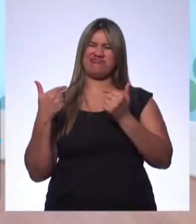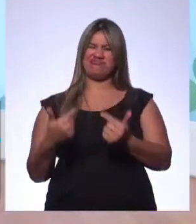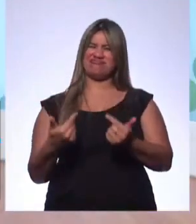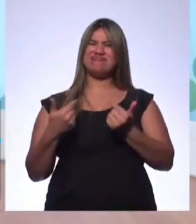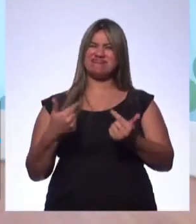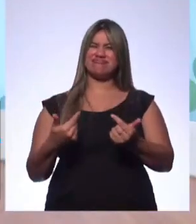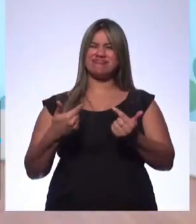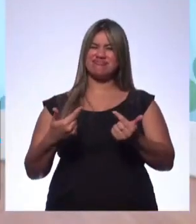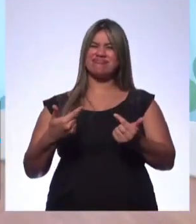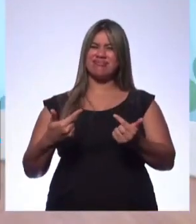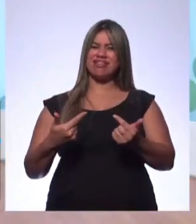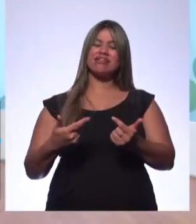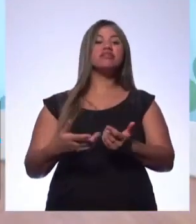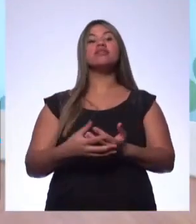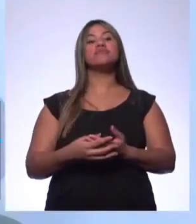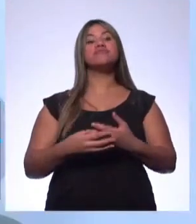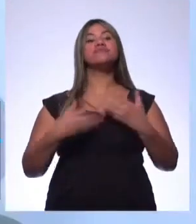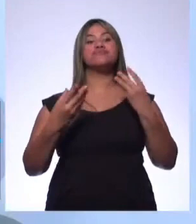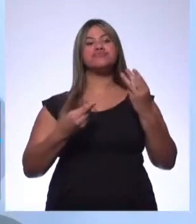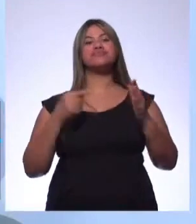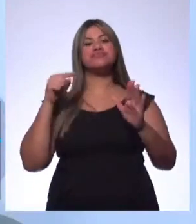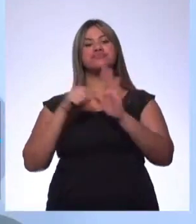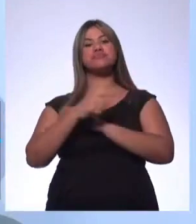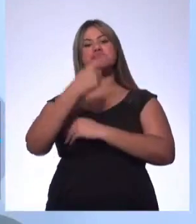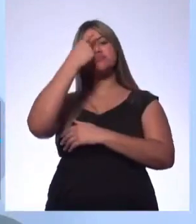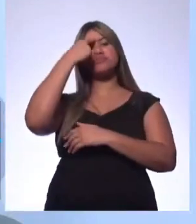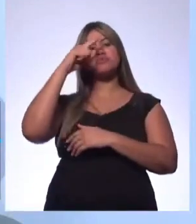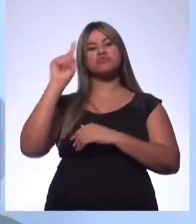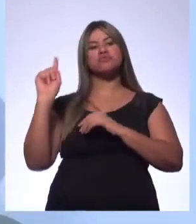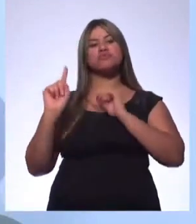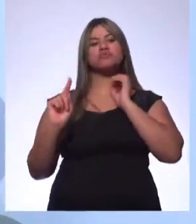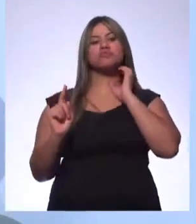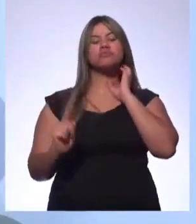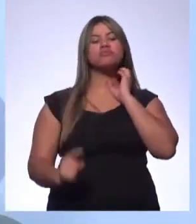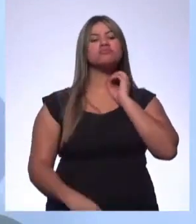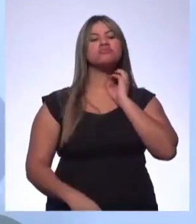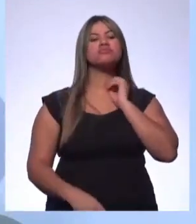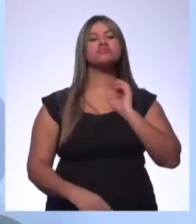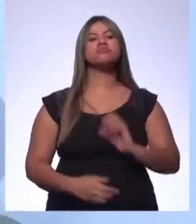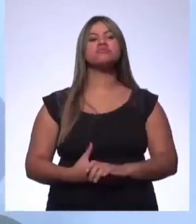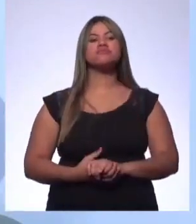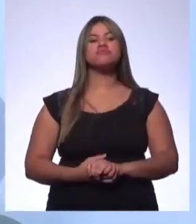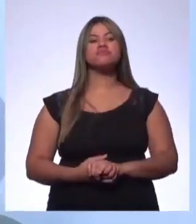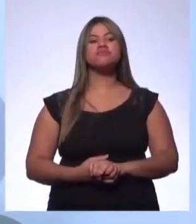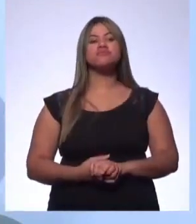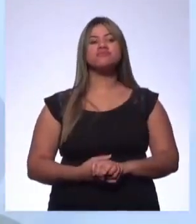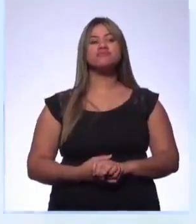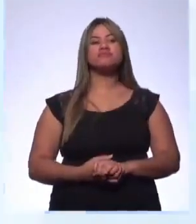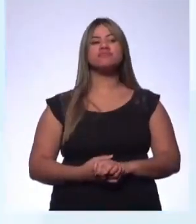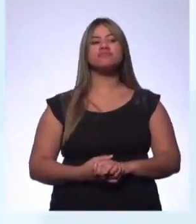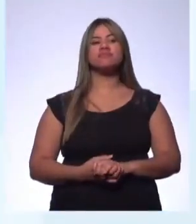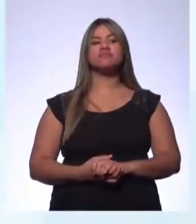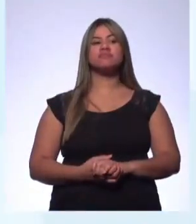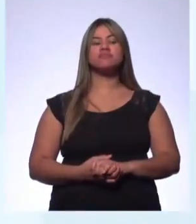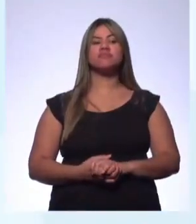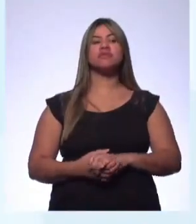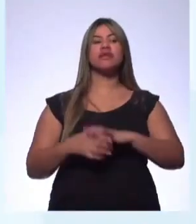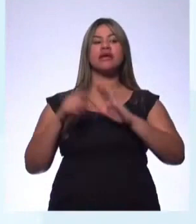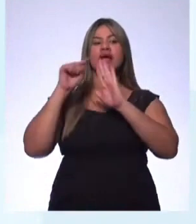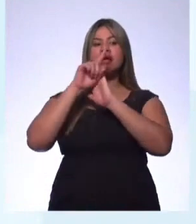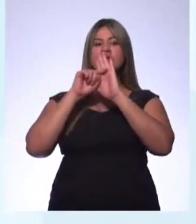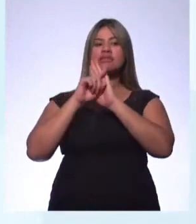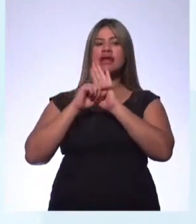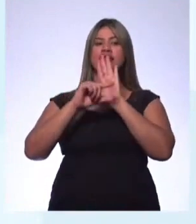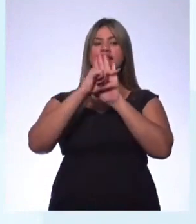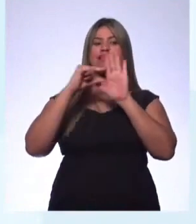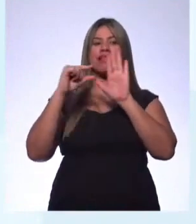graça, tá? Então, vamos à última questão agora, dessa organização textual aí da resenha. Além da análise de trechos